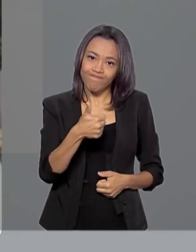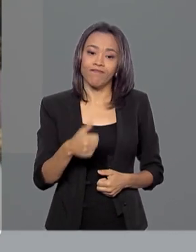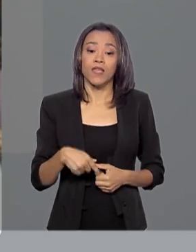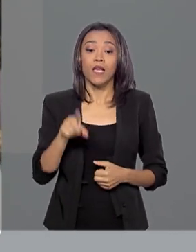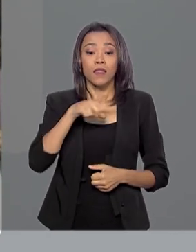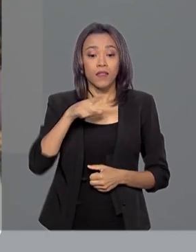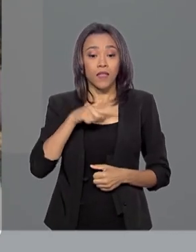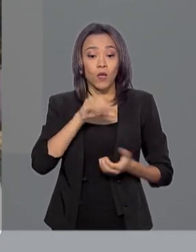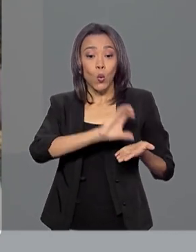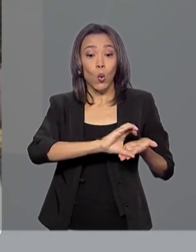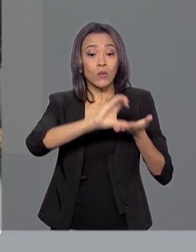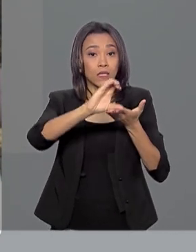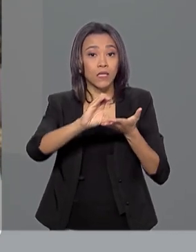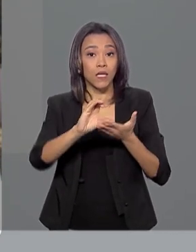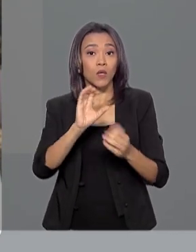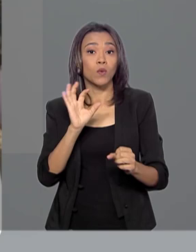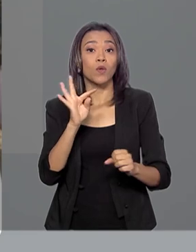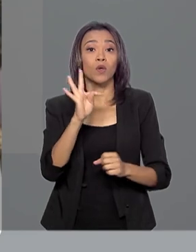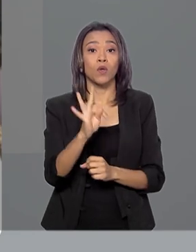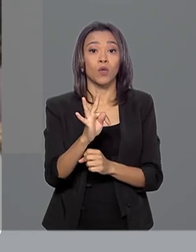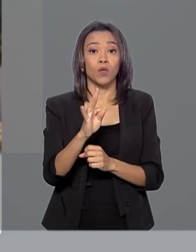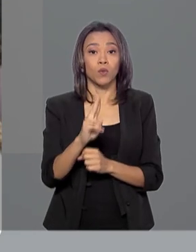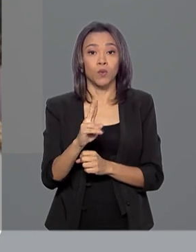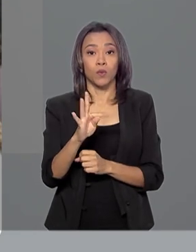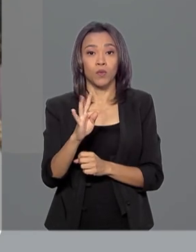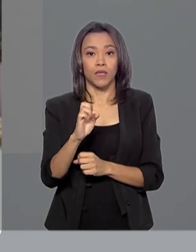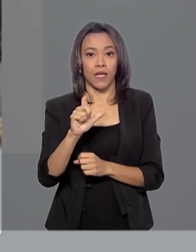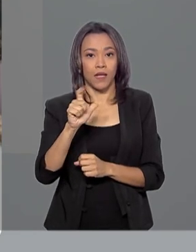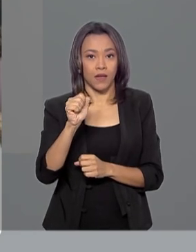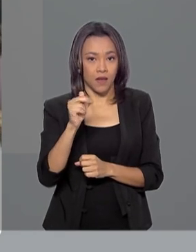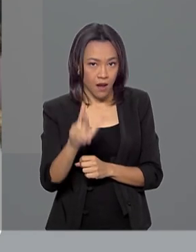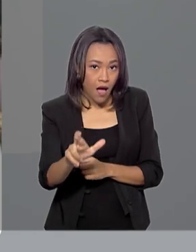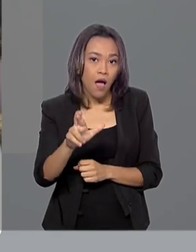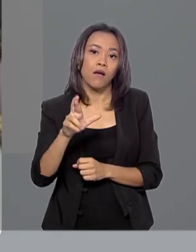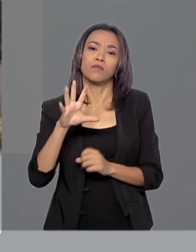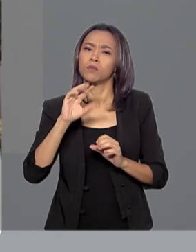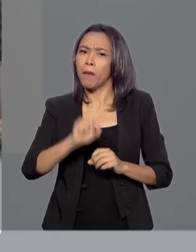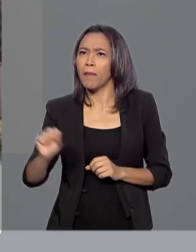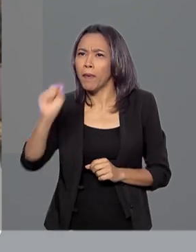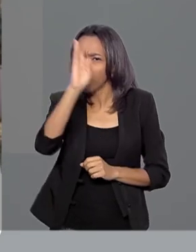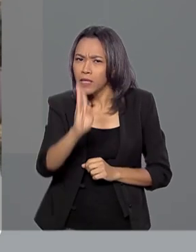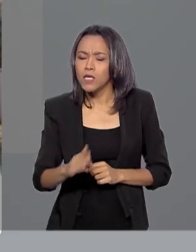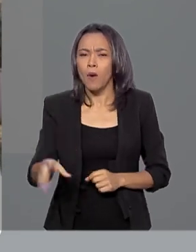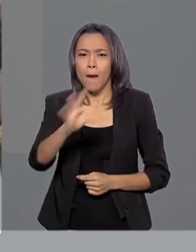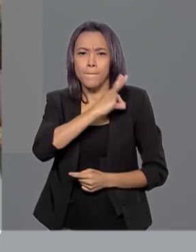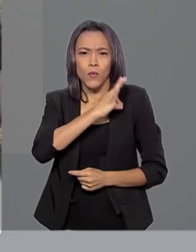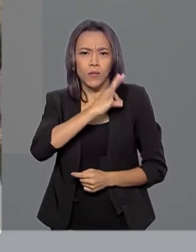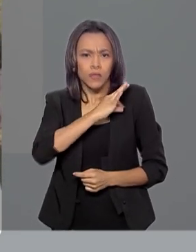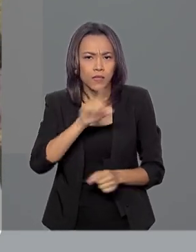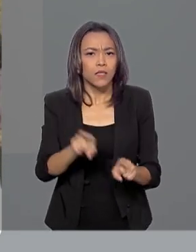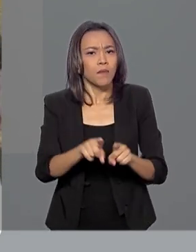Tutelar nosso tá em todo o Brasil. Onde tem carnaval, tá lá o Conselho Tutelar, a Polícia Militar, o trabalho em parceria.